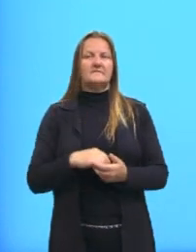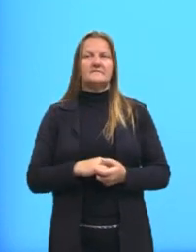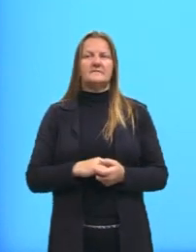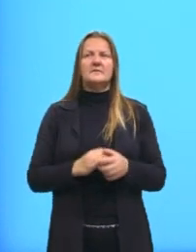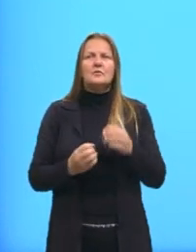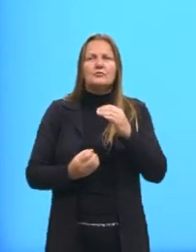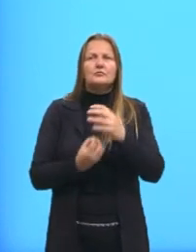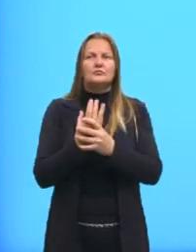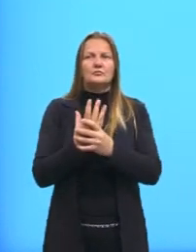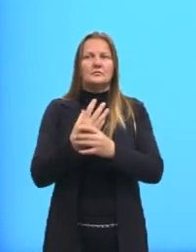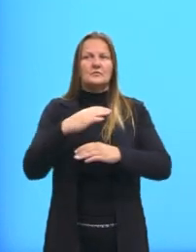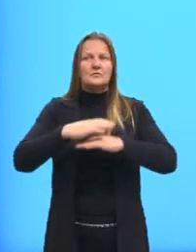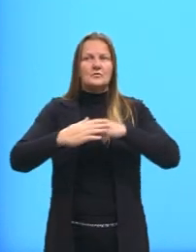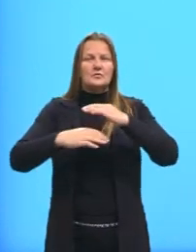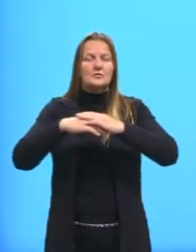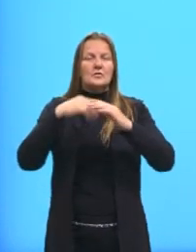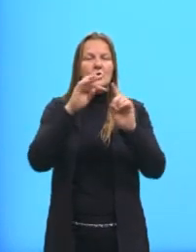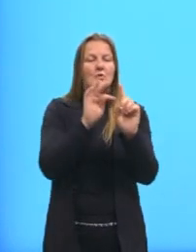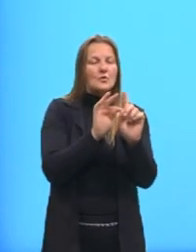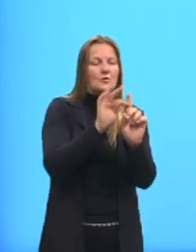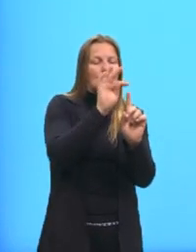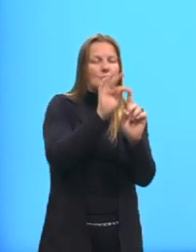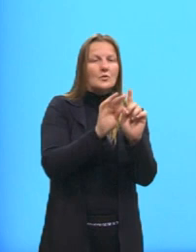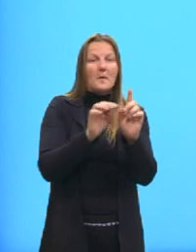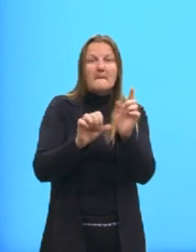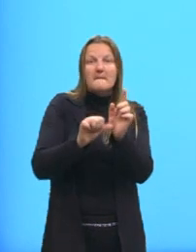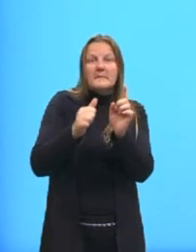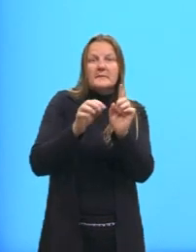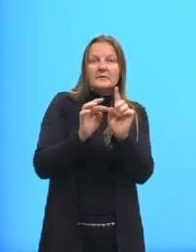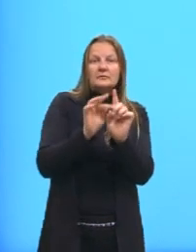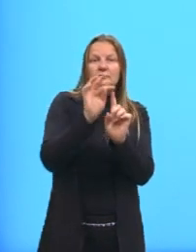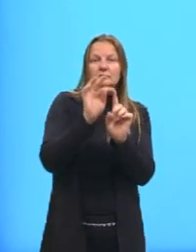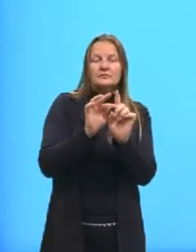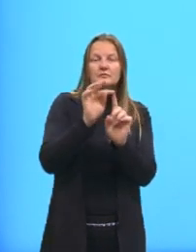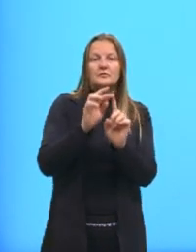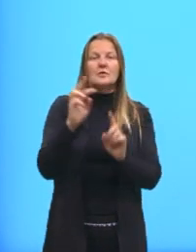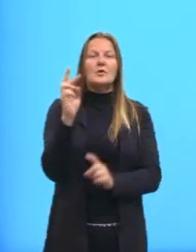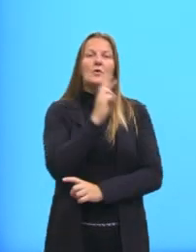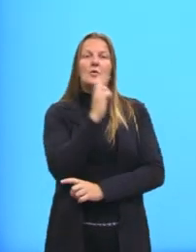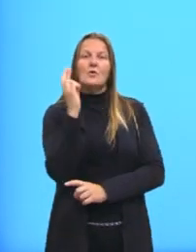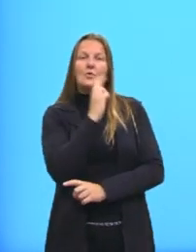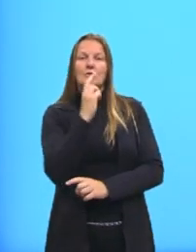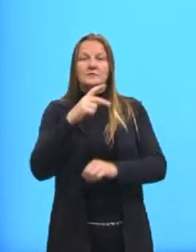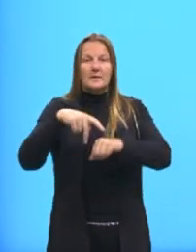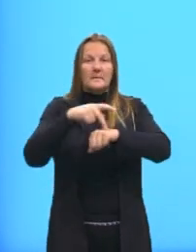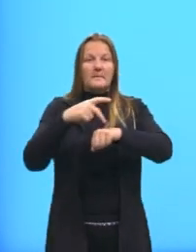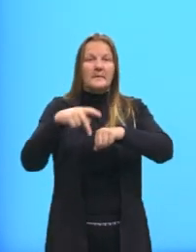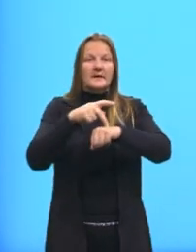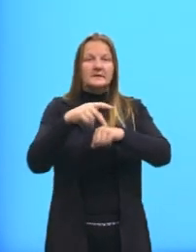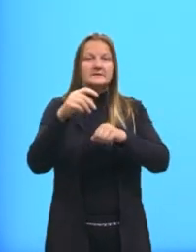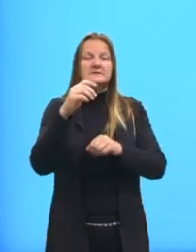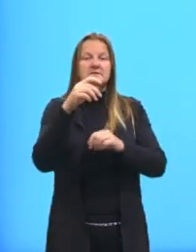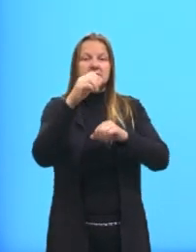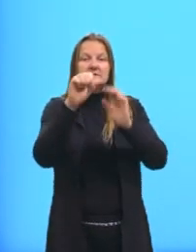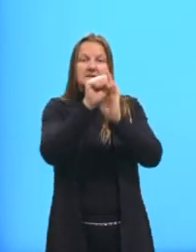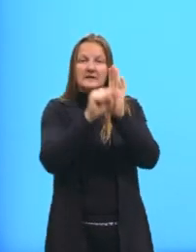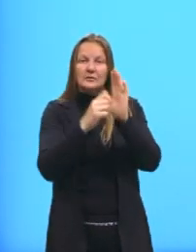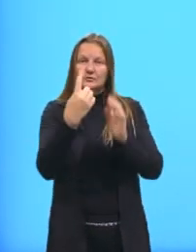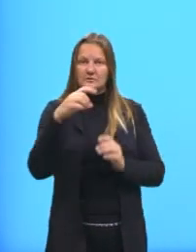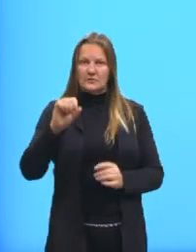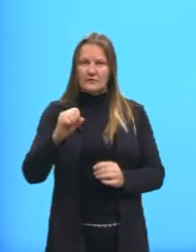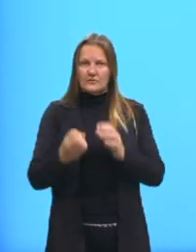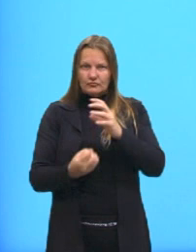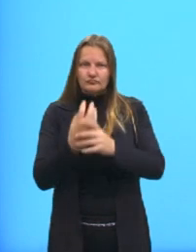construção de um termômetro. Ela foi utilizada na Rússia, então, no século XIX. A